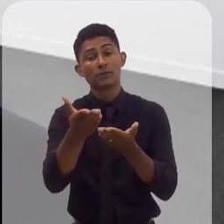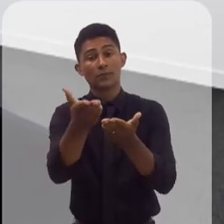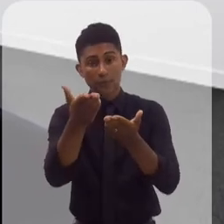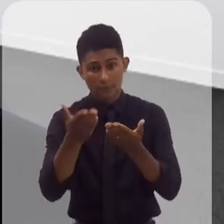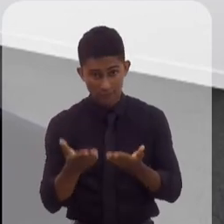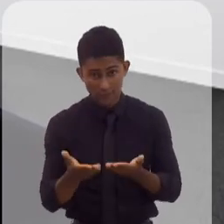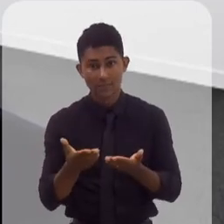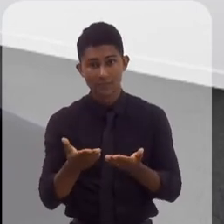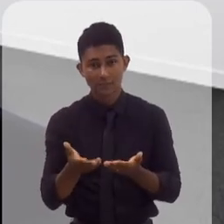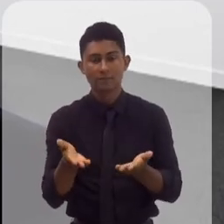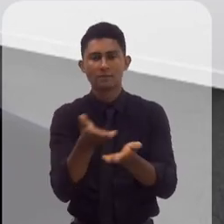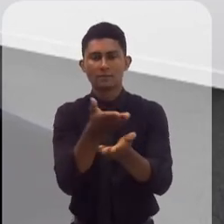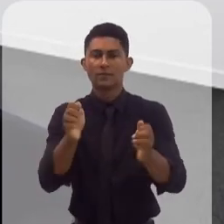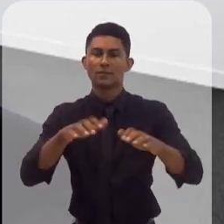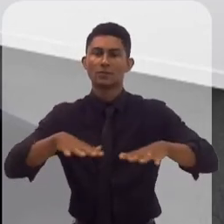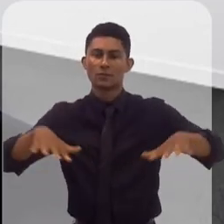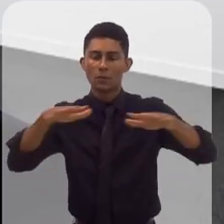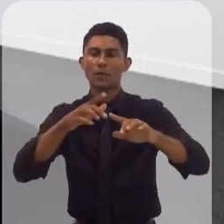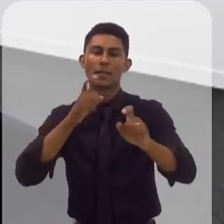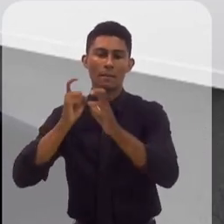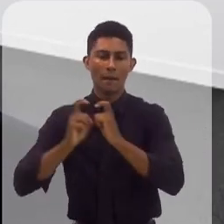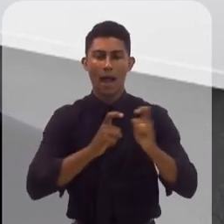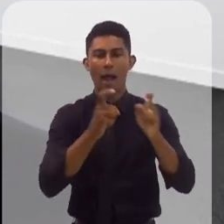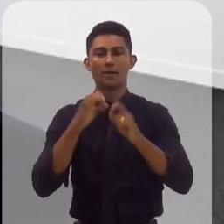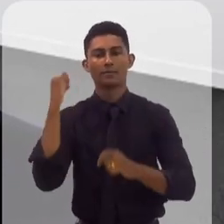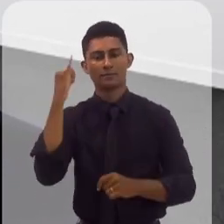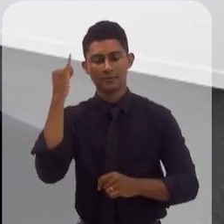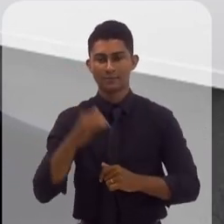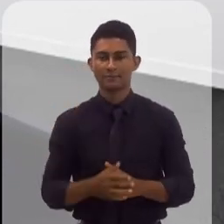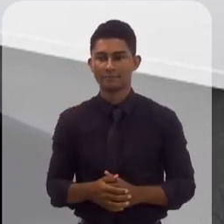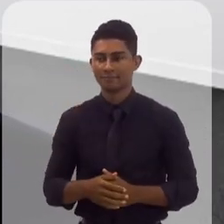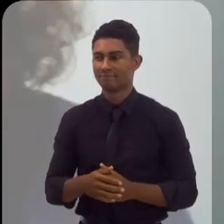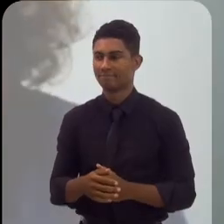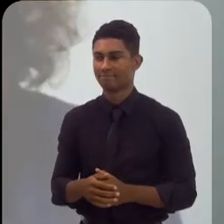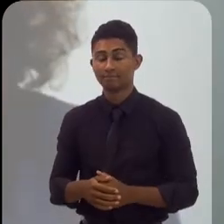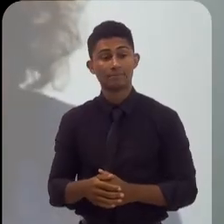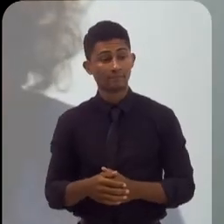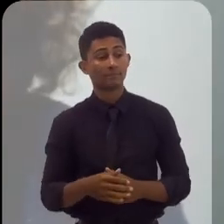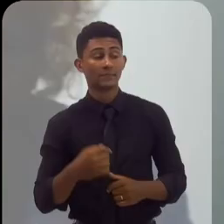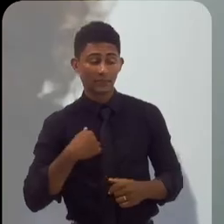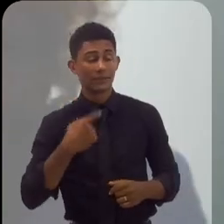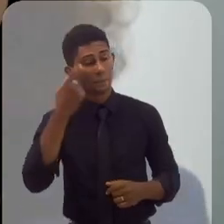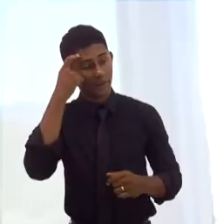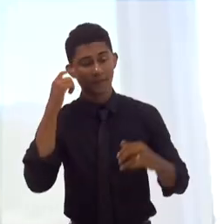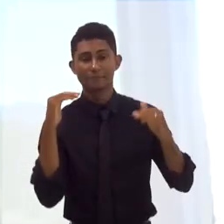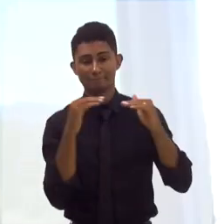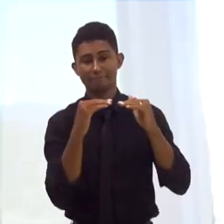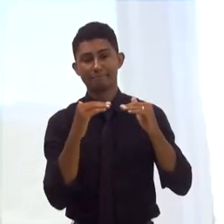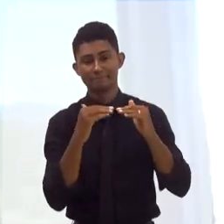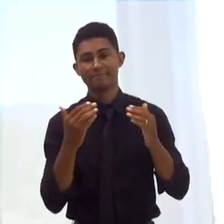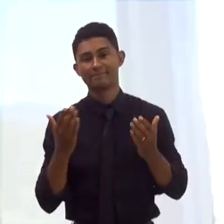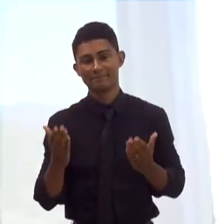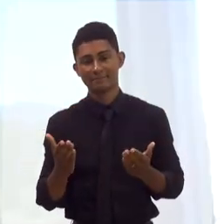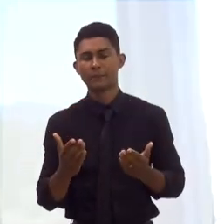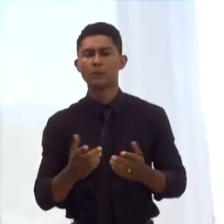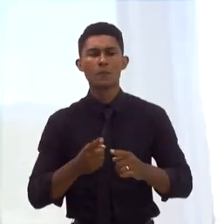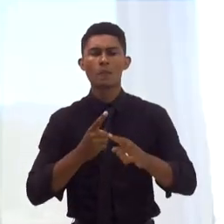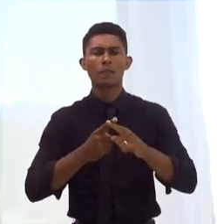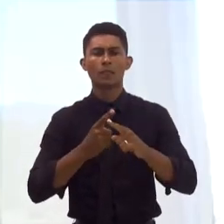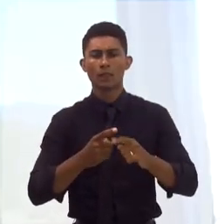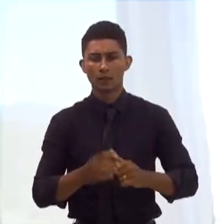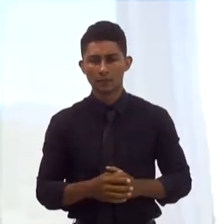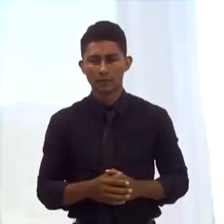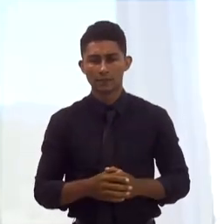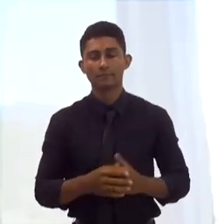fica aqui o convite para que todos participem desse debate. Eduardo. Eu faço coro com o Gustavo, Geisa,